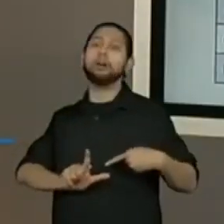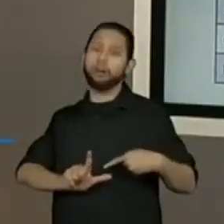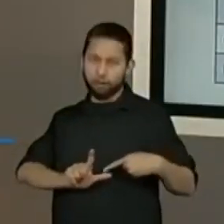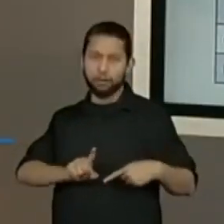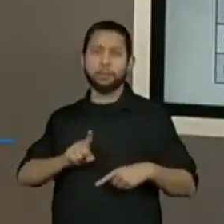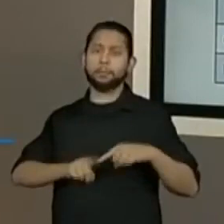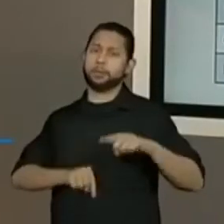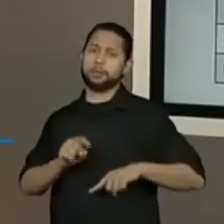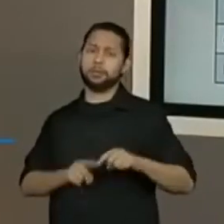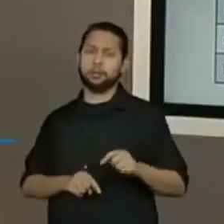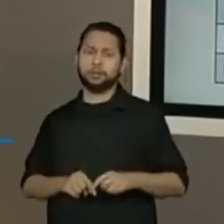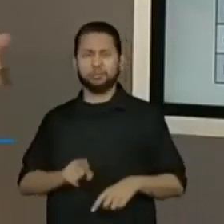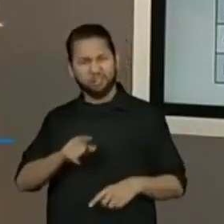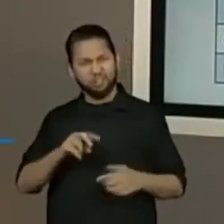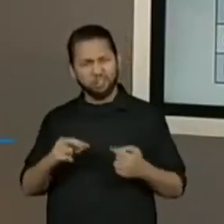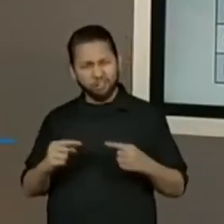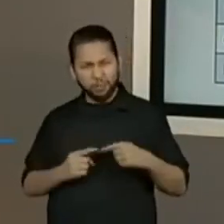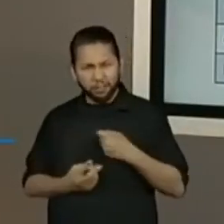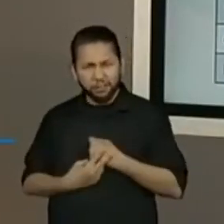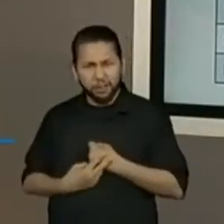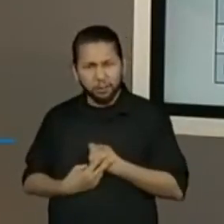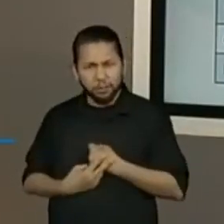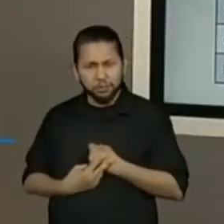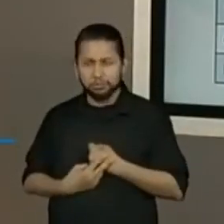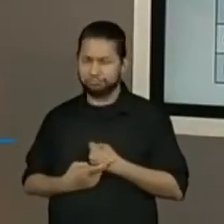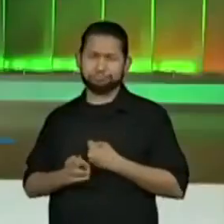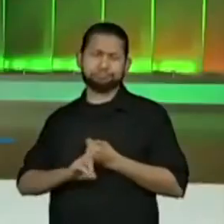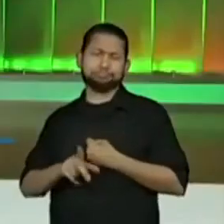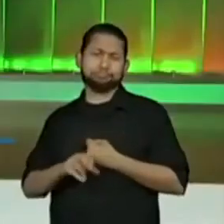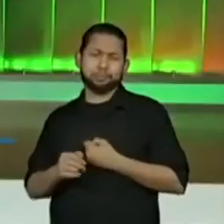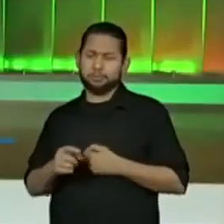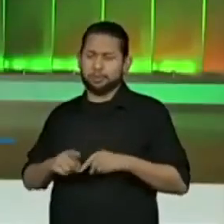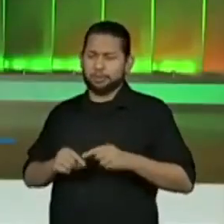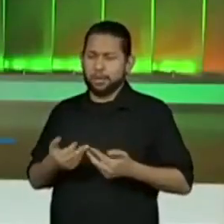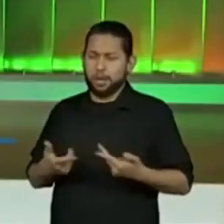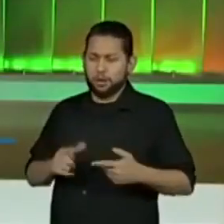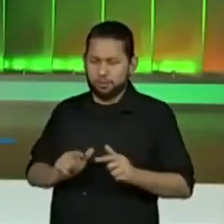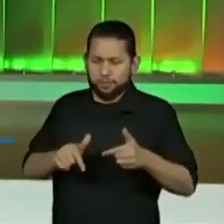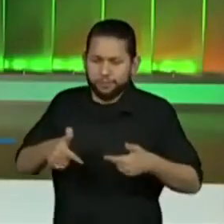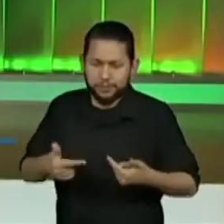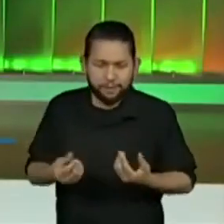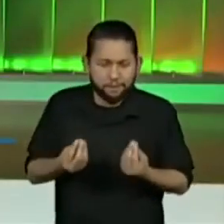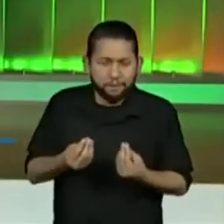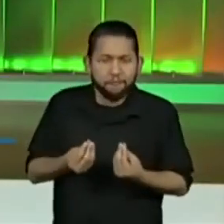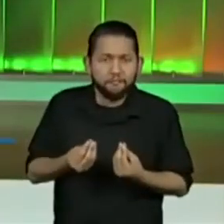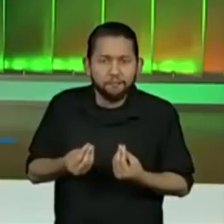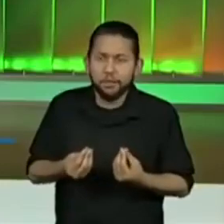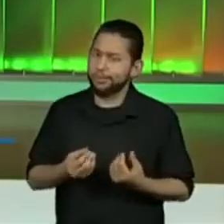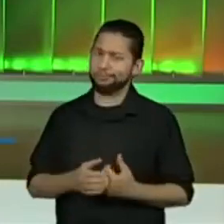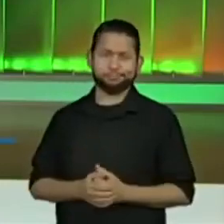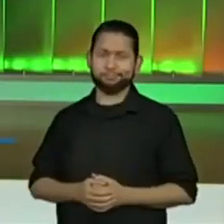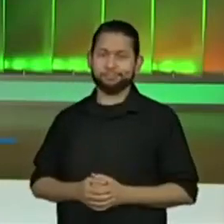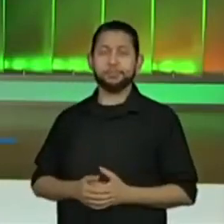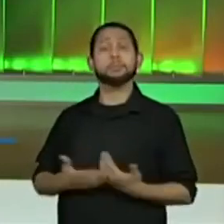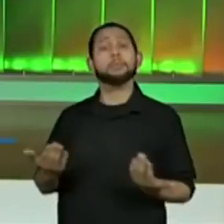caso, ela não é uma ação. Então, o que ela seria, hein? Será que alguém sabe aí para falar para a gente o que ela seria?